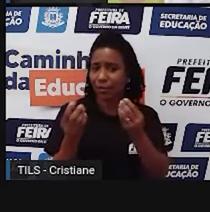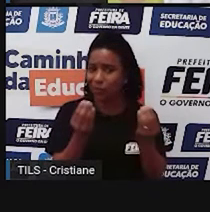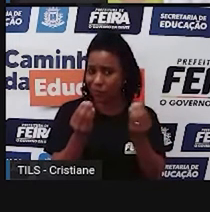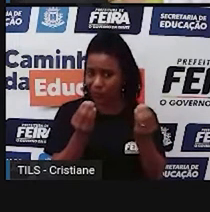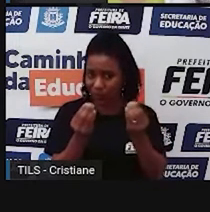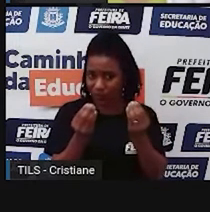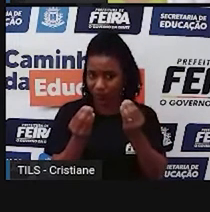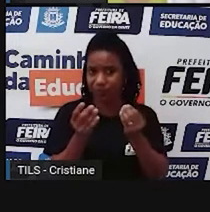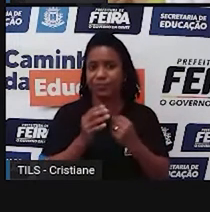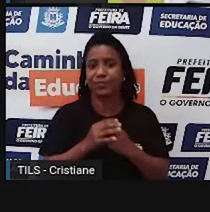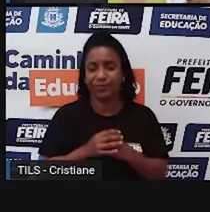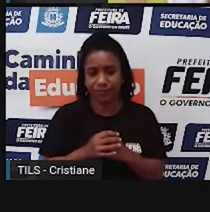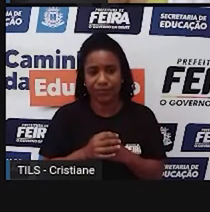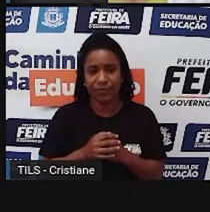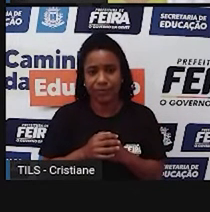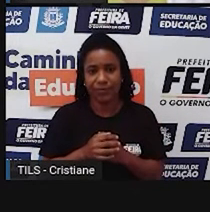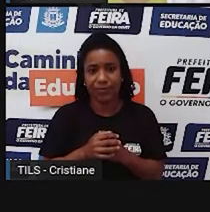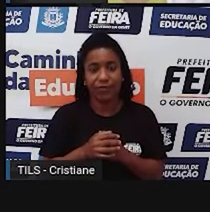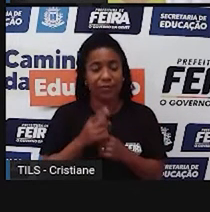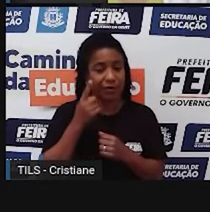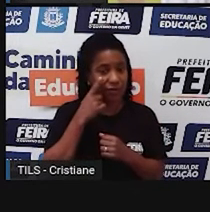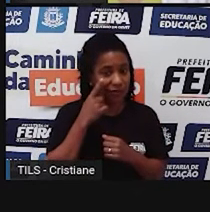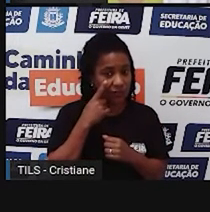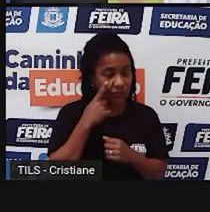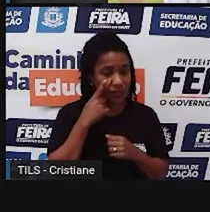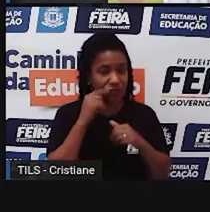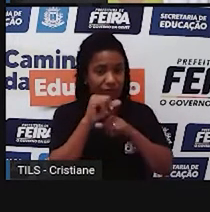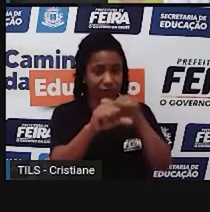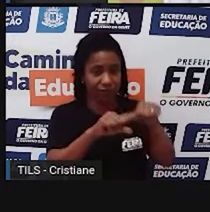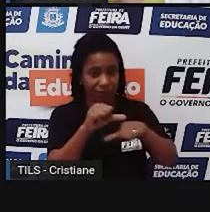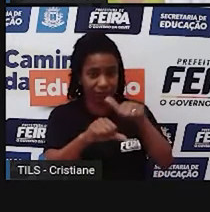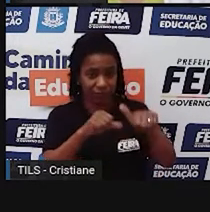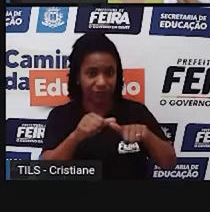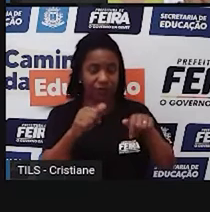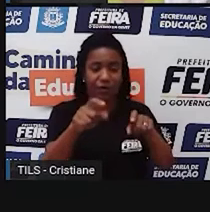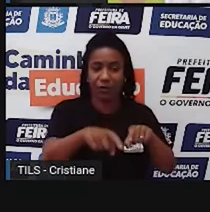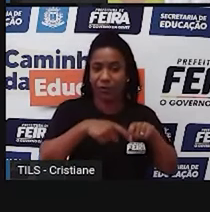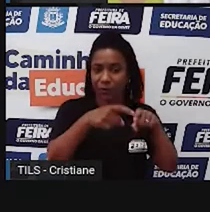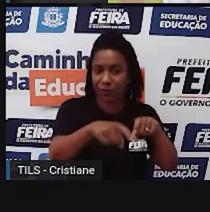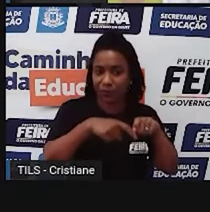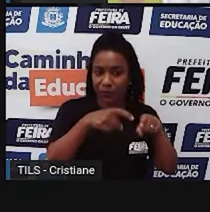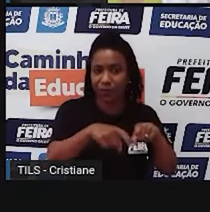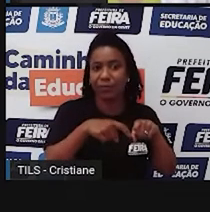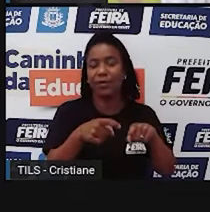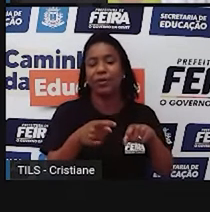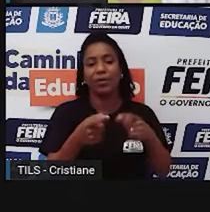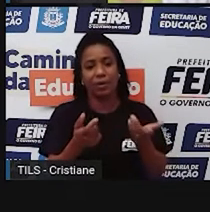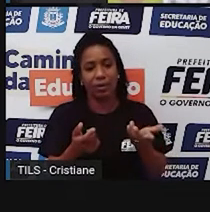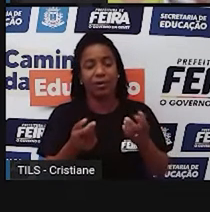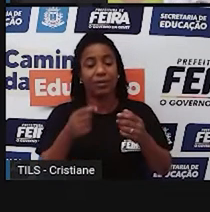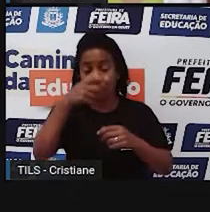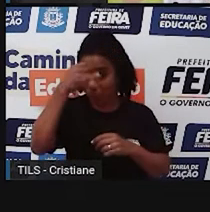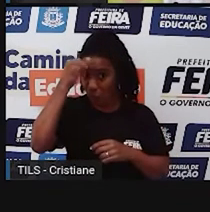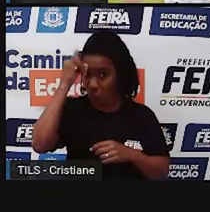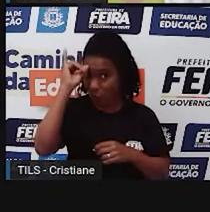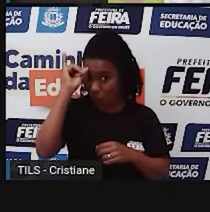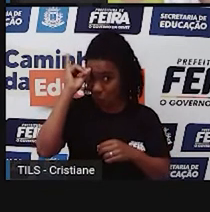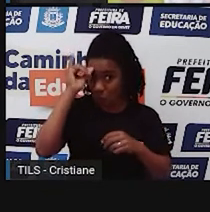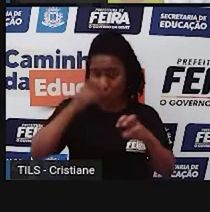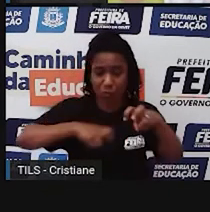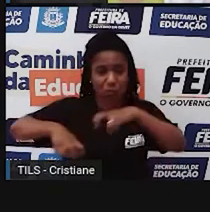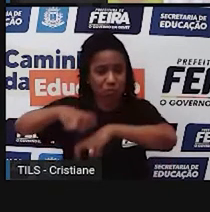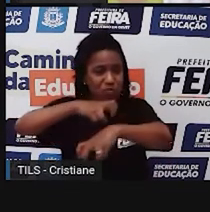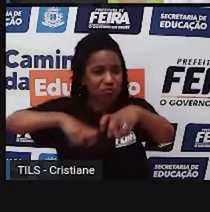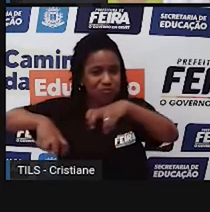atividades mais voltadas, vamos dizer assim, para as áreas rurais, como a agricultura, pecuária, né, então